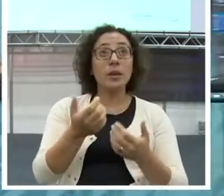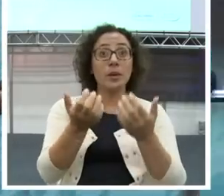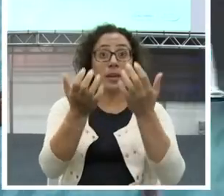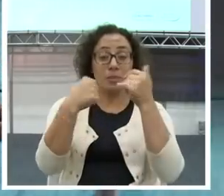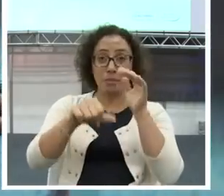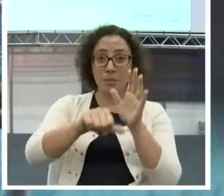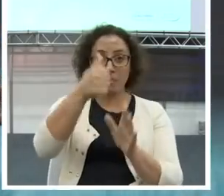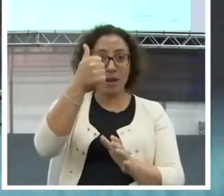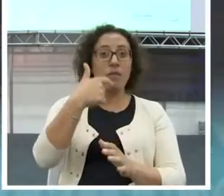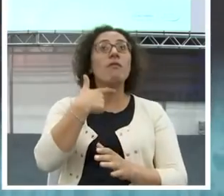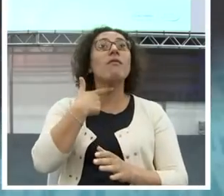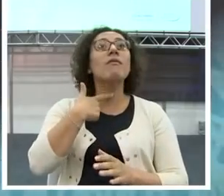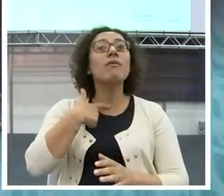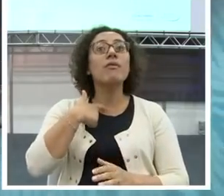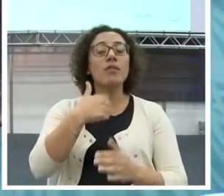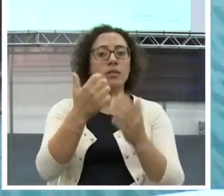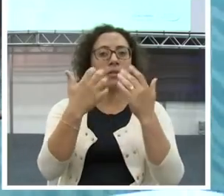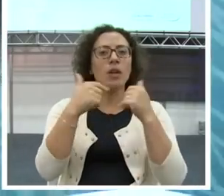você quer ser na sua vida?